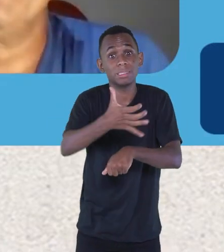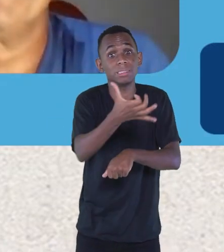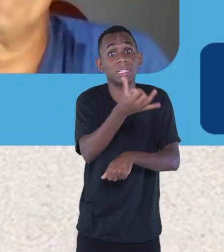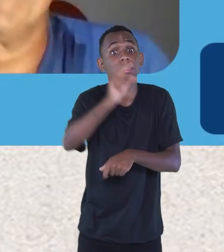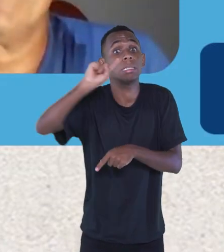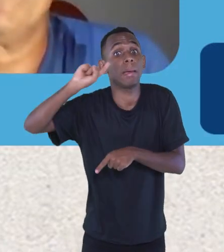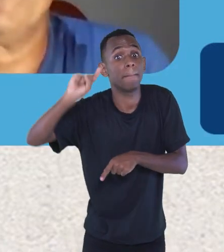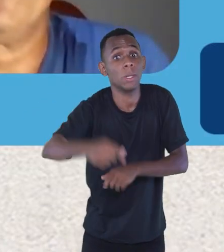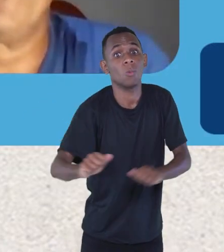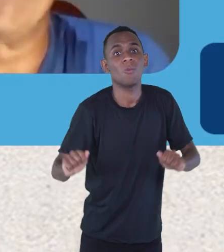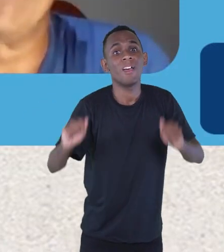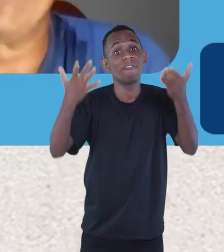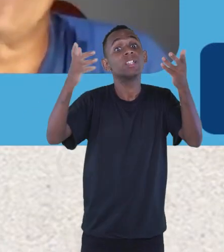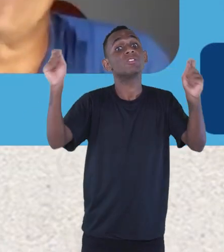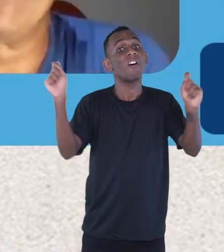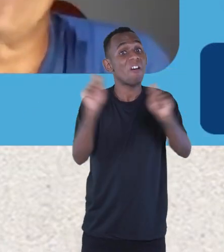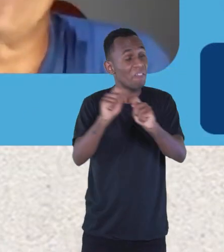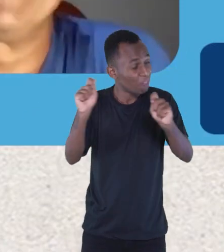eventos realizados.